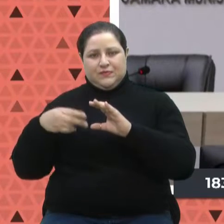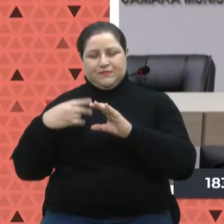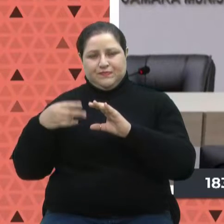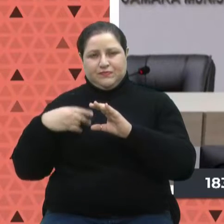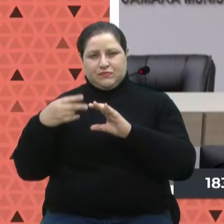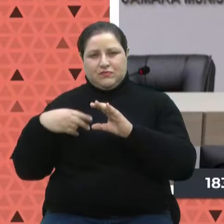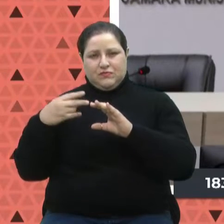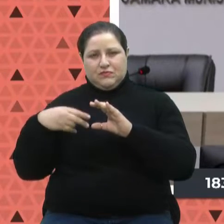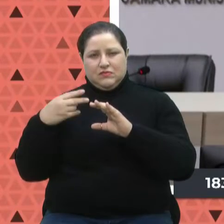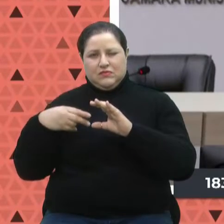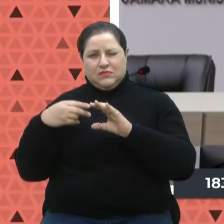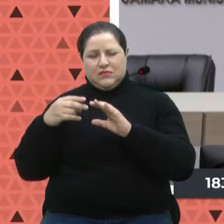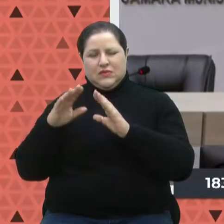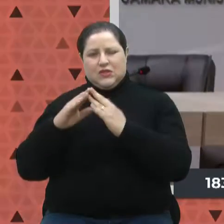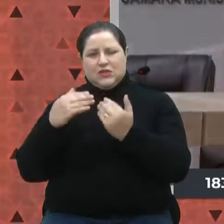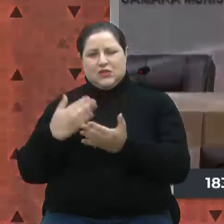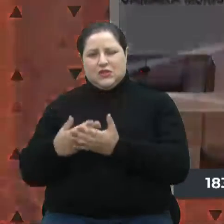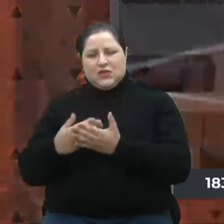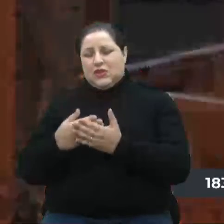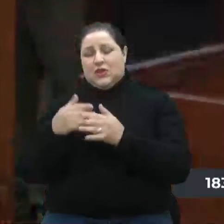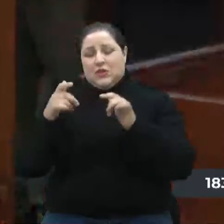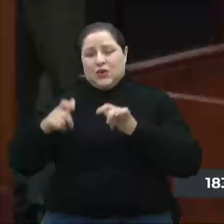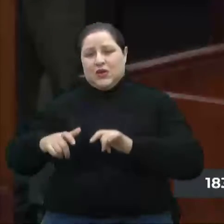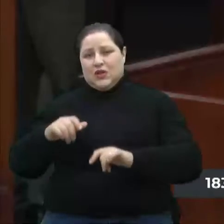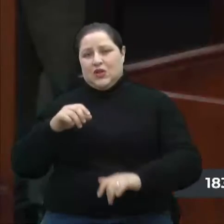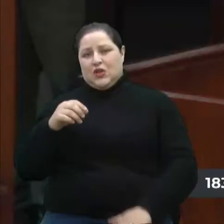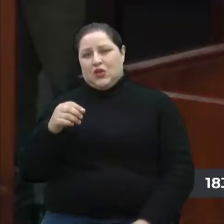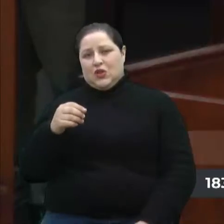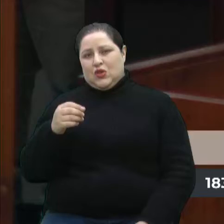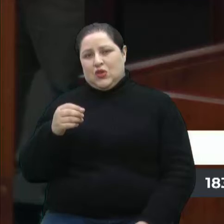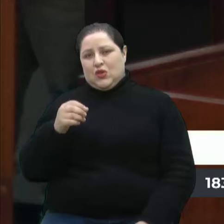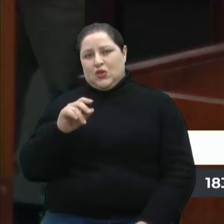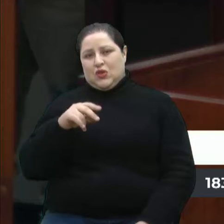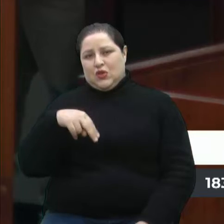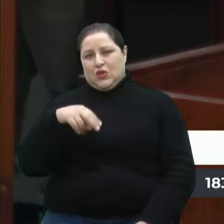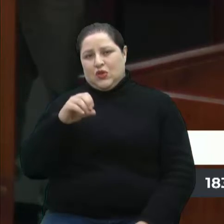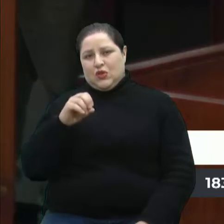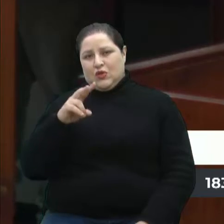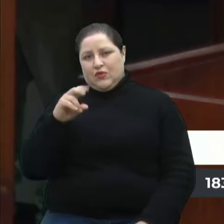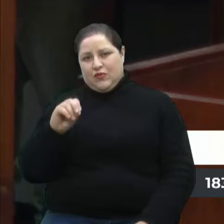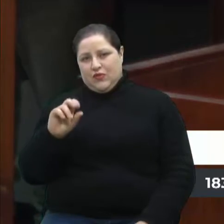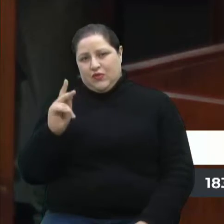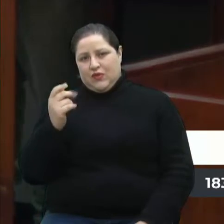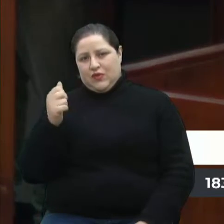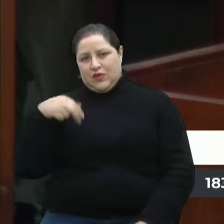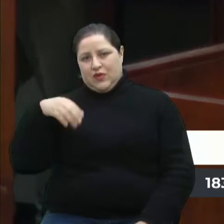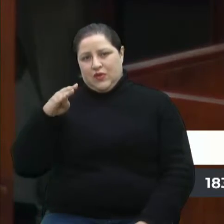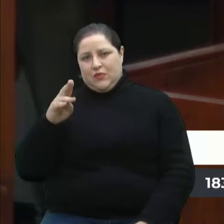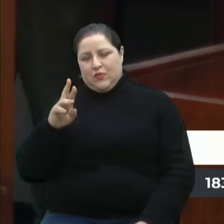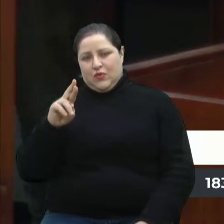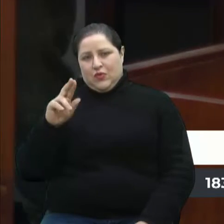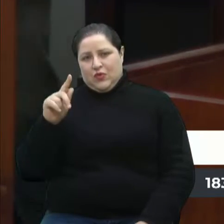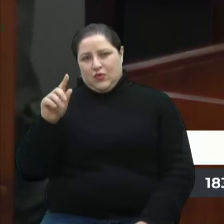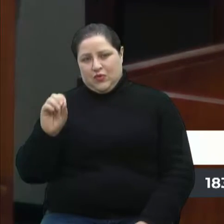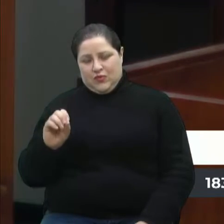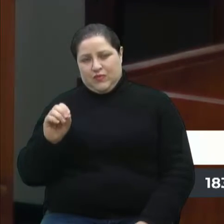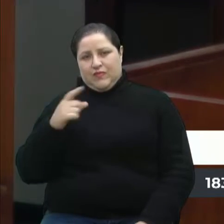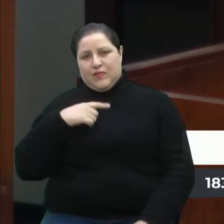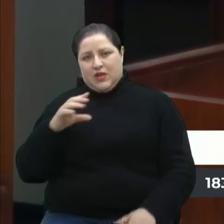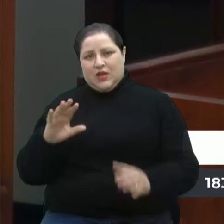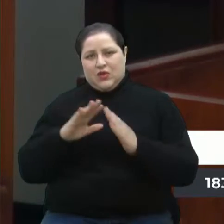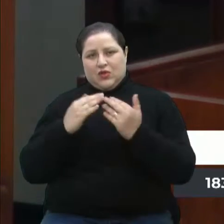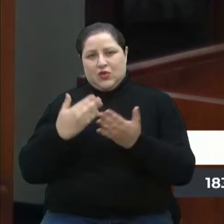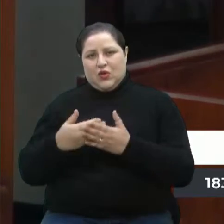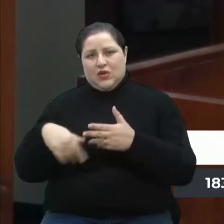Novo Hamburgo. O encontro reuniu escolas do legislativo e escolas de governo, ou seja, ligadas ao Poder Executivo,